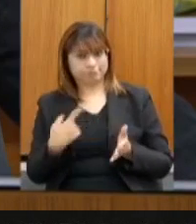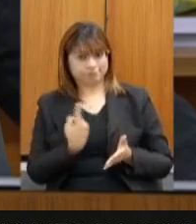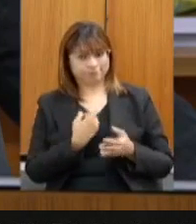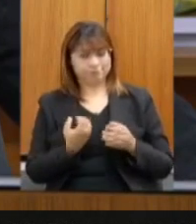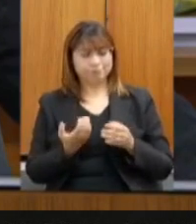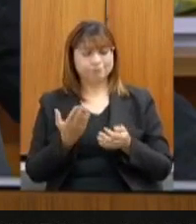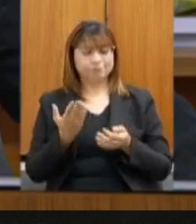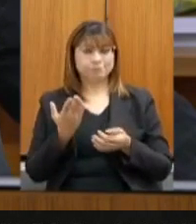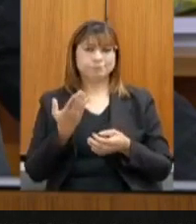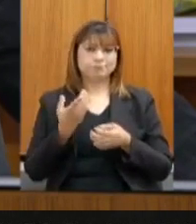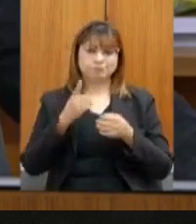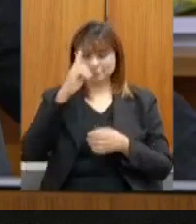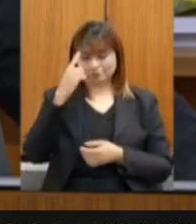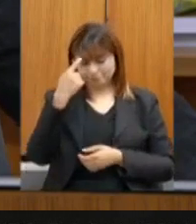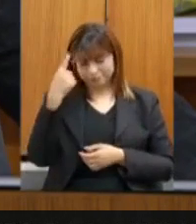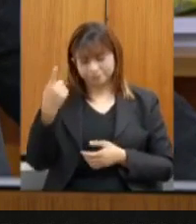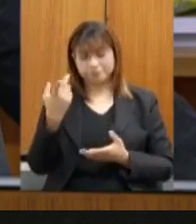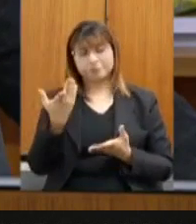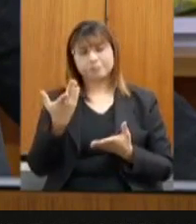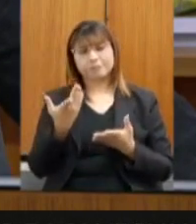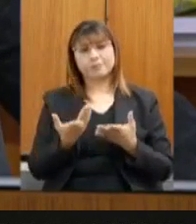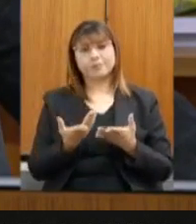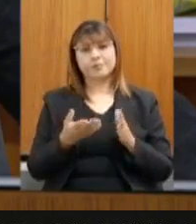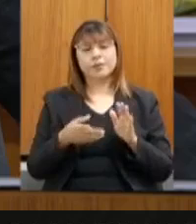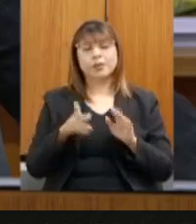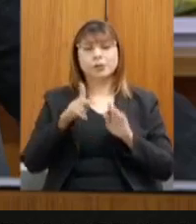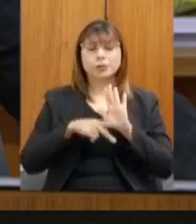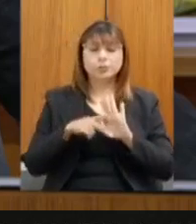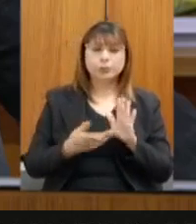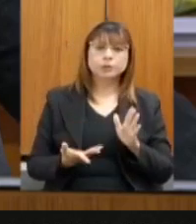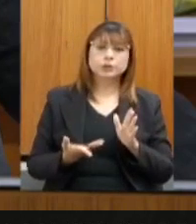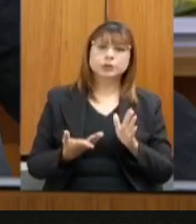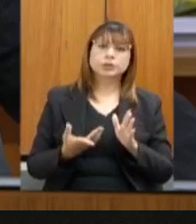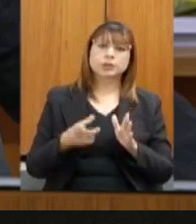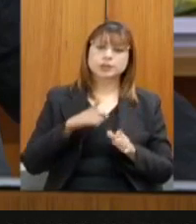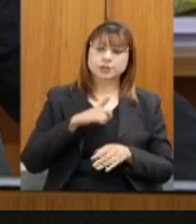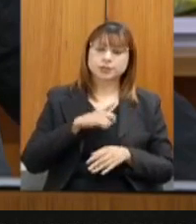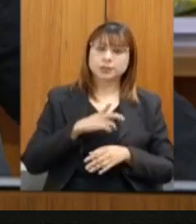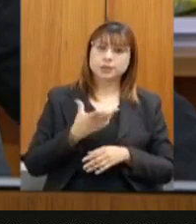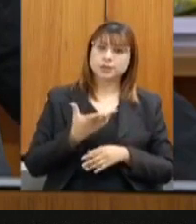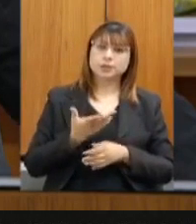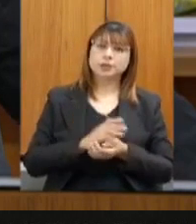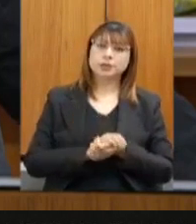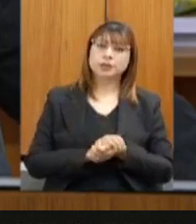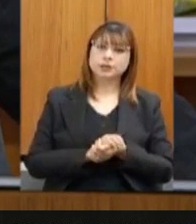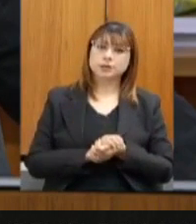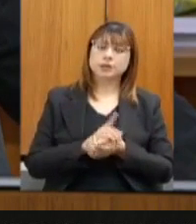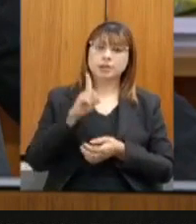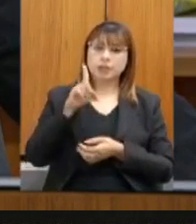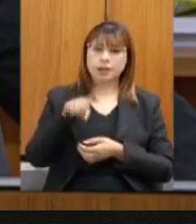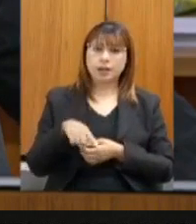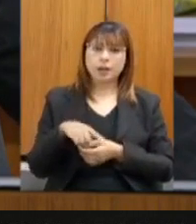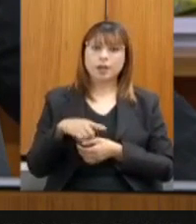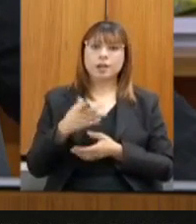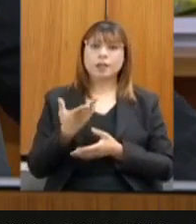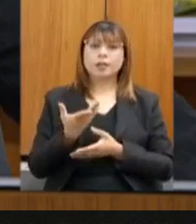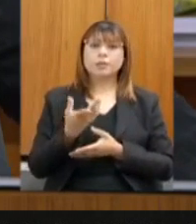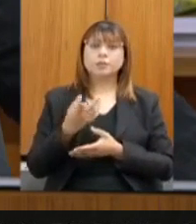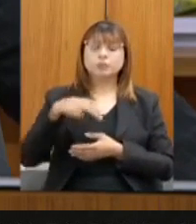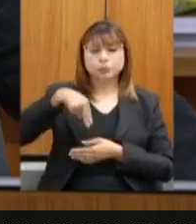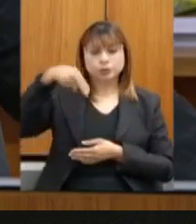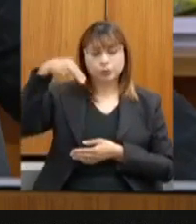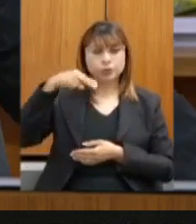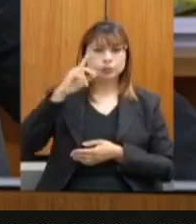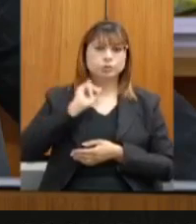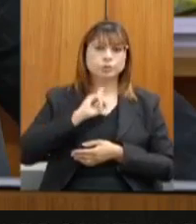essa casa, temos 21% de todas as fontes de energia solar no Norte de Minas.